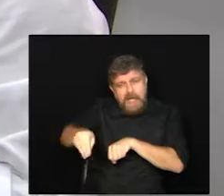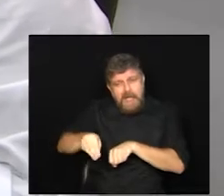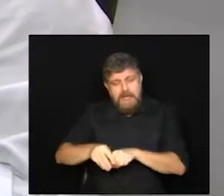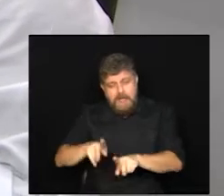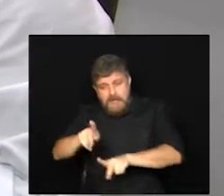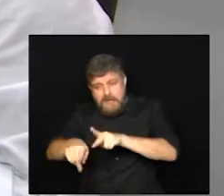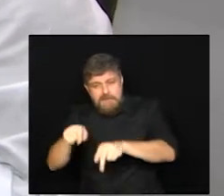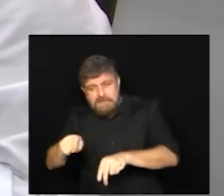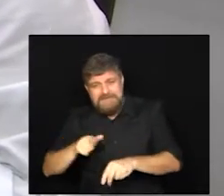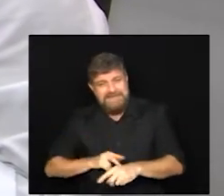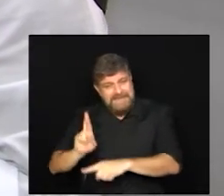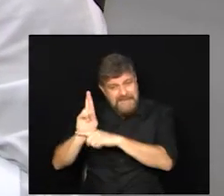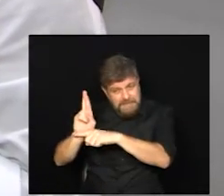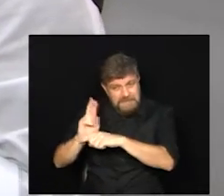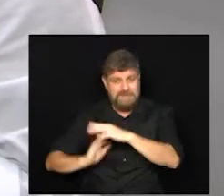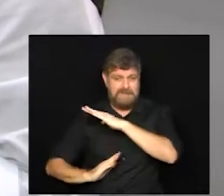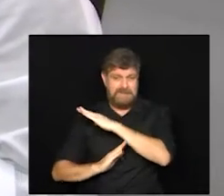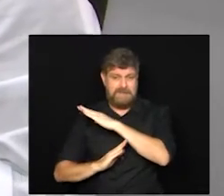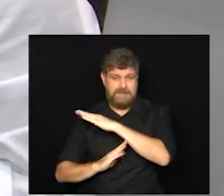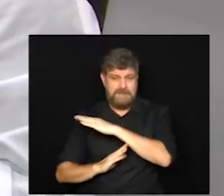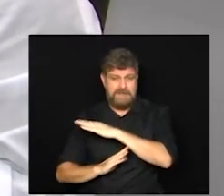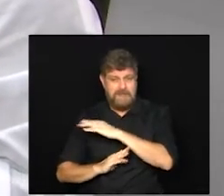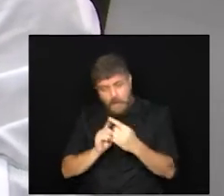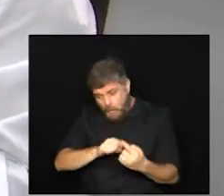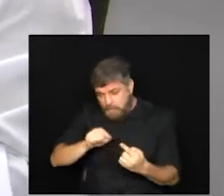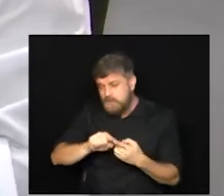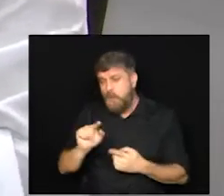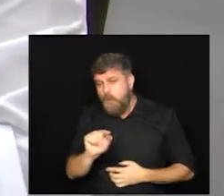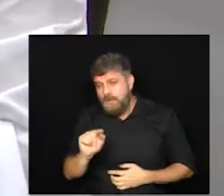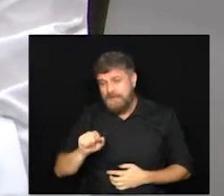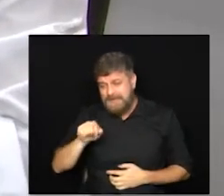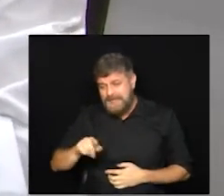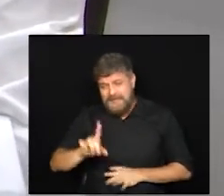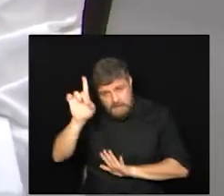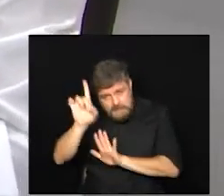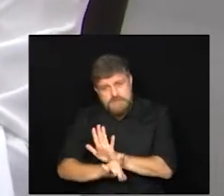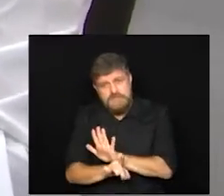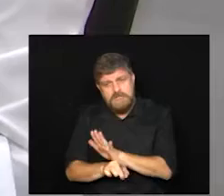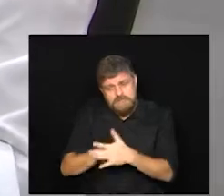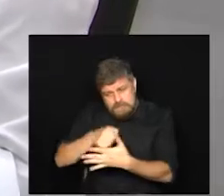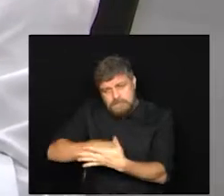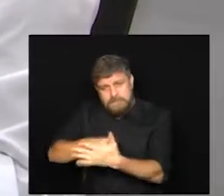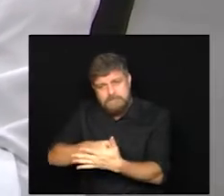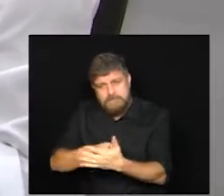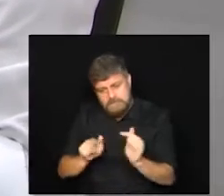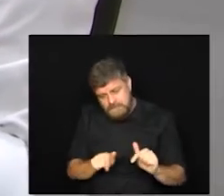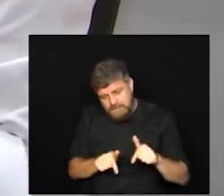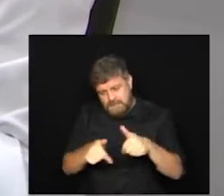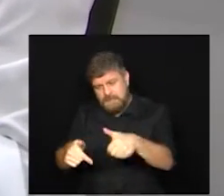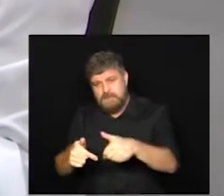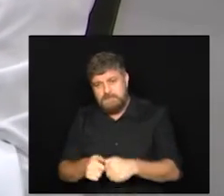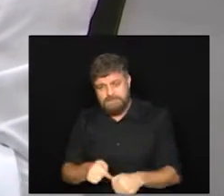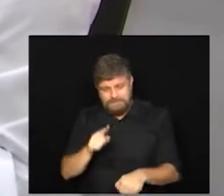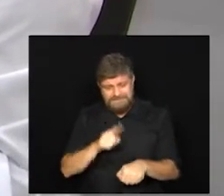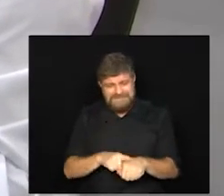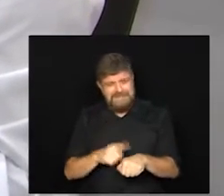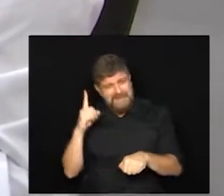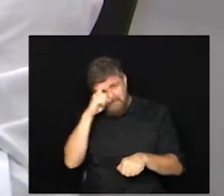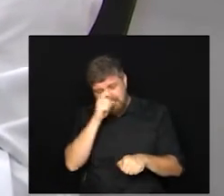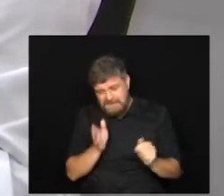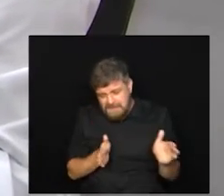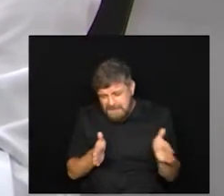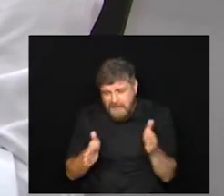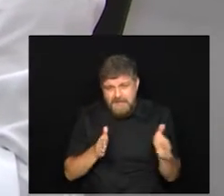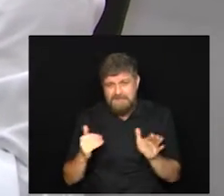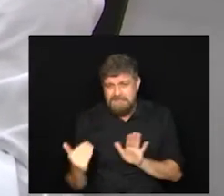população tem representantes na Câmara justamente para defendê-las, para ter atuação. E num momento tão difícil que nós